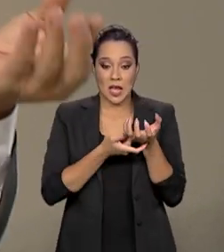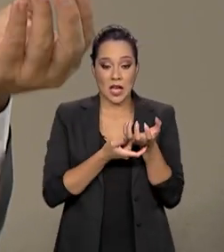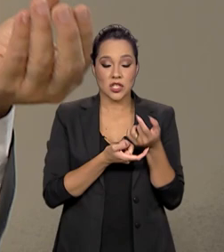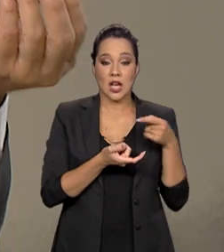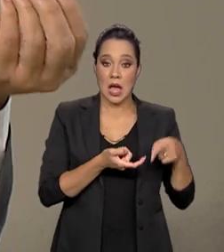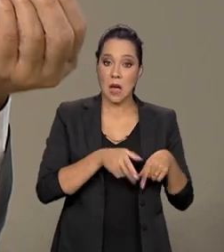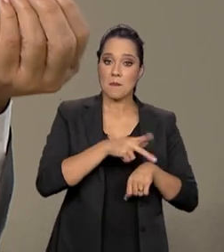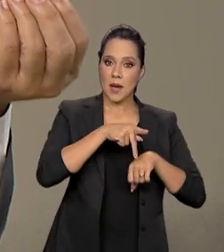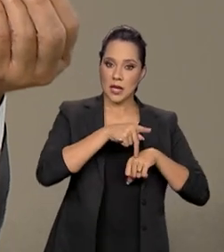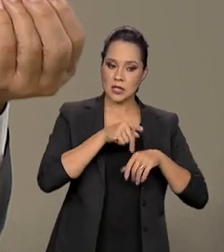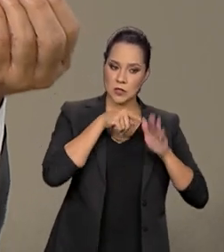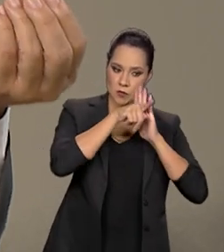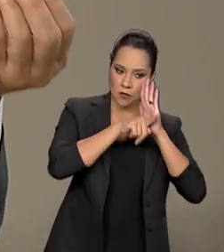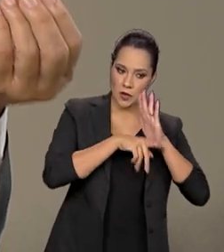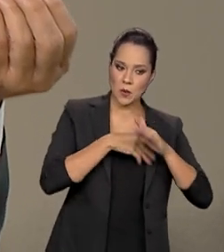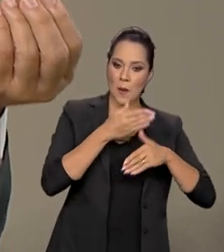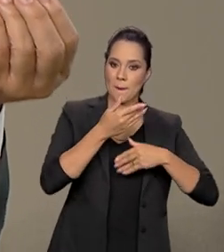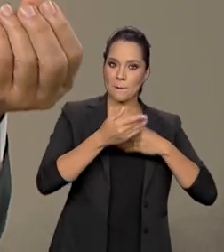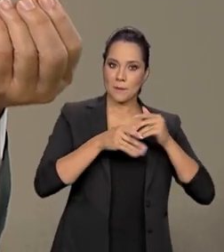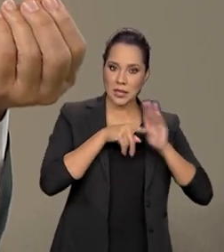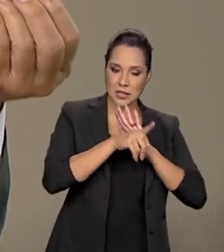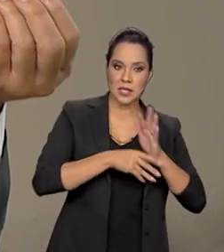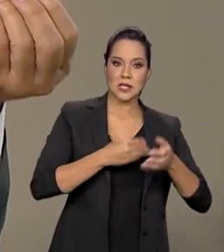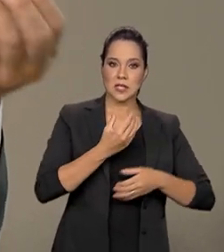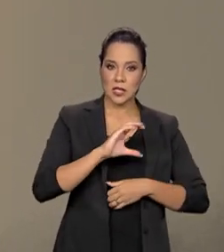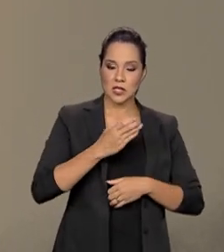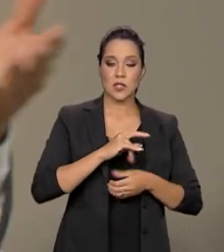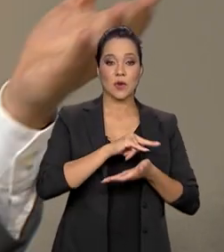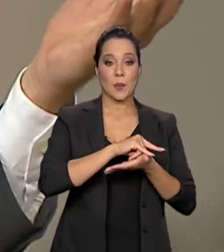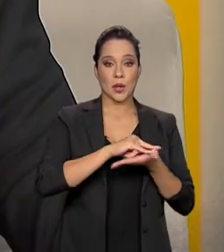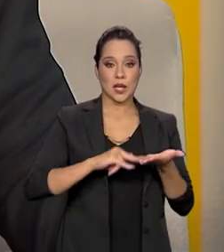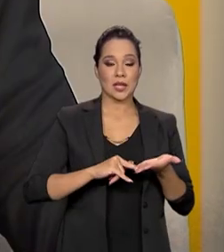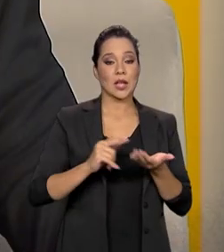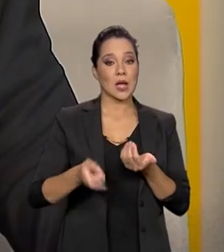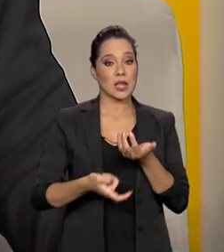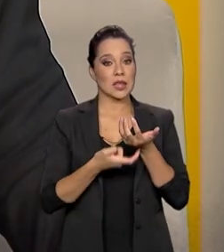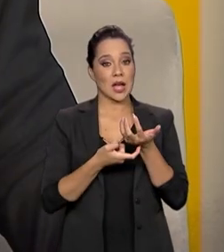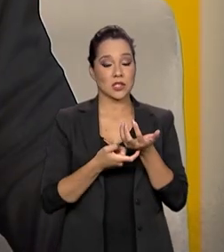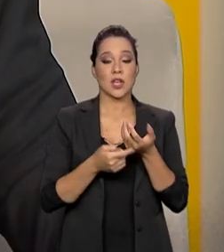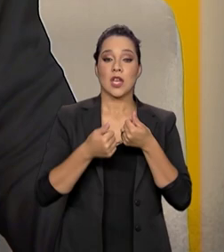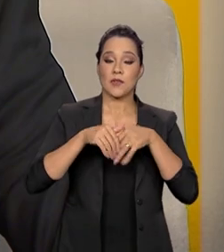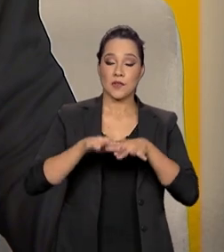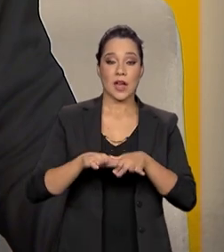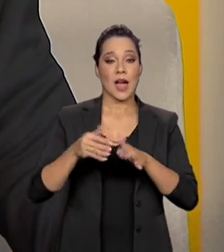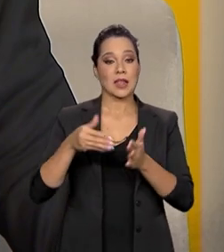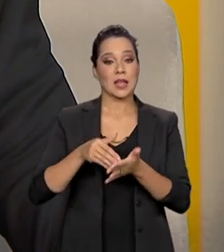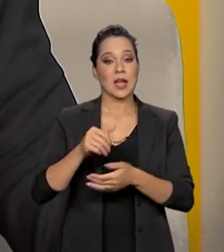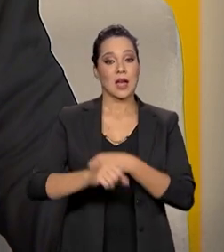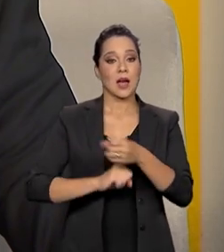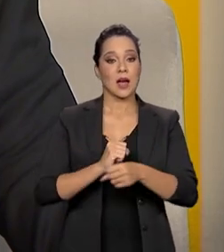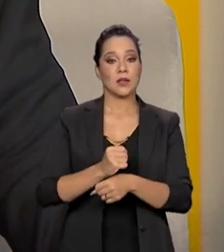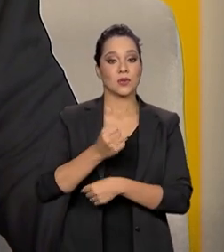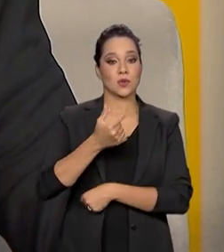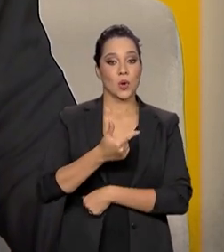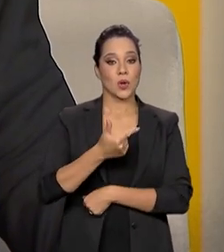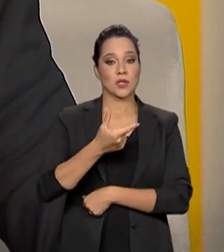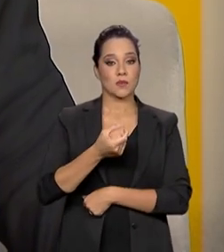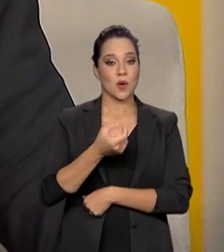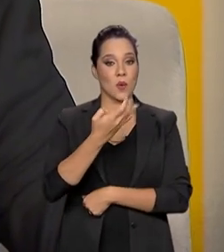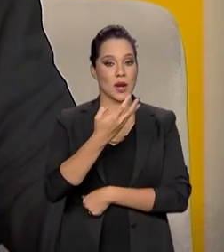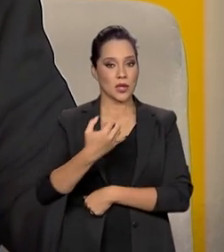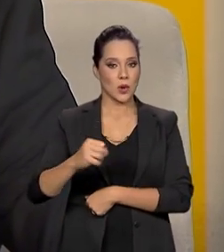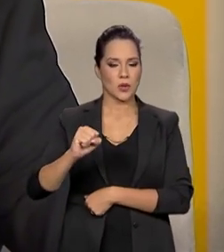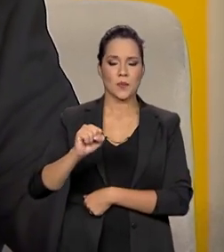que estão desenvolvendo pesquisa científica pelo Tratado Antártico e vai ser assim até 2048. E como é uma